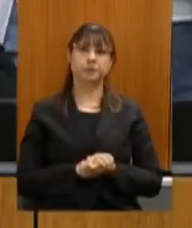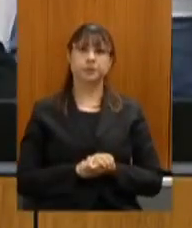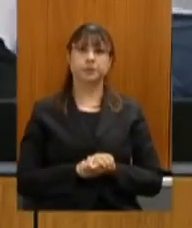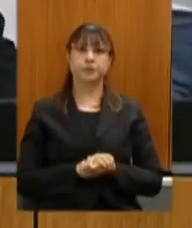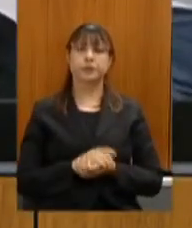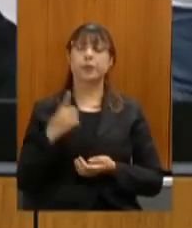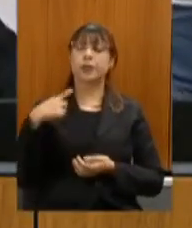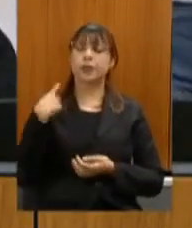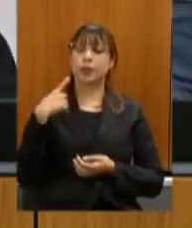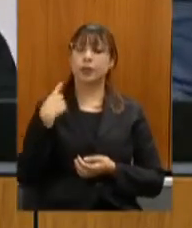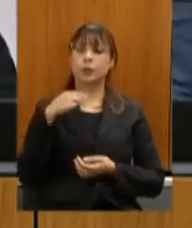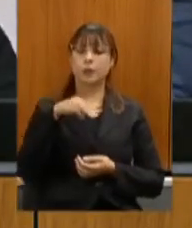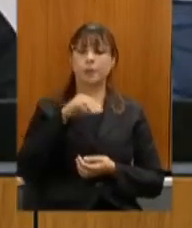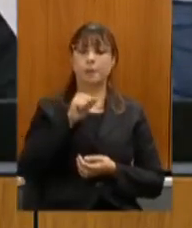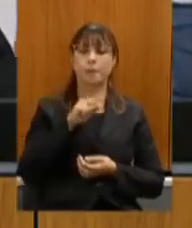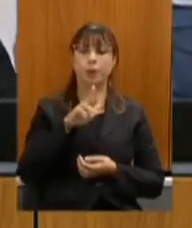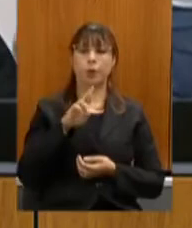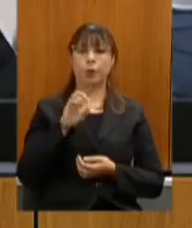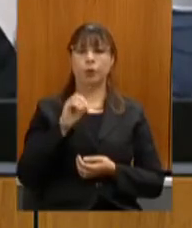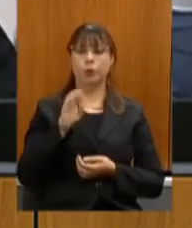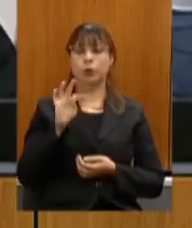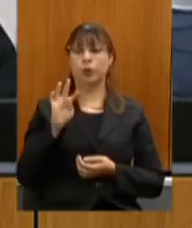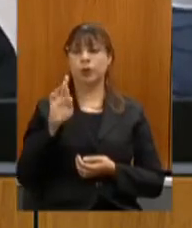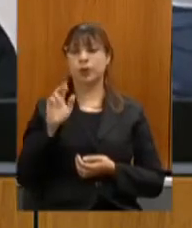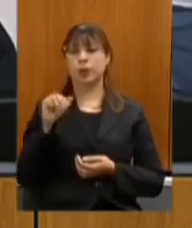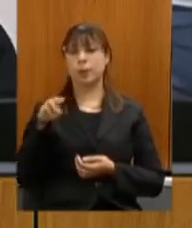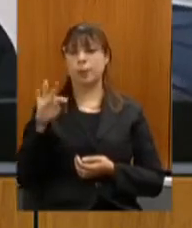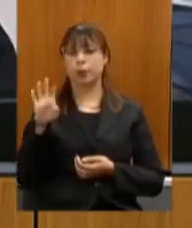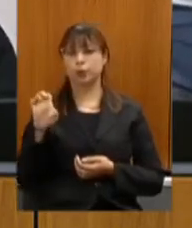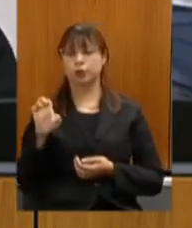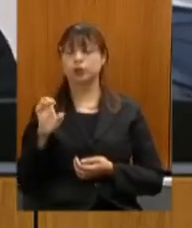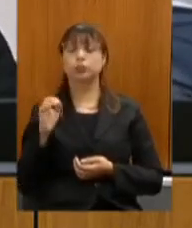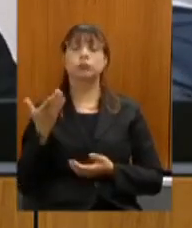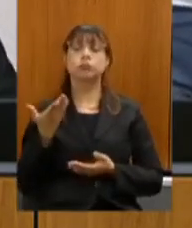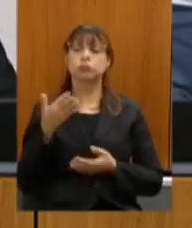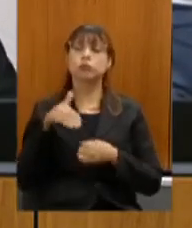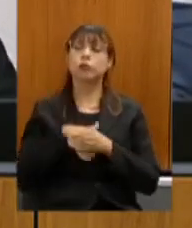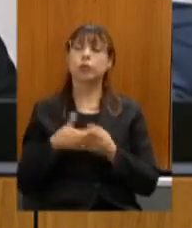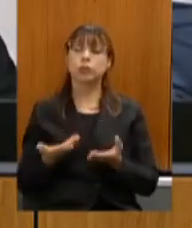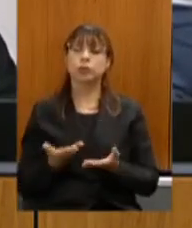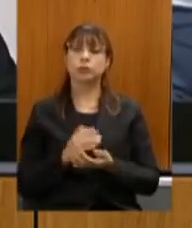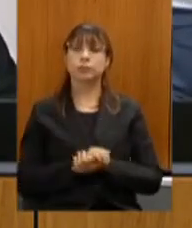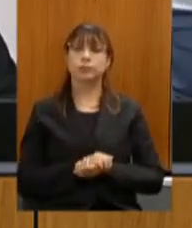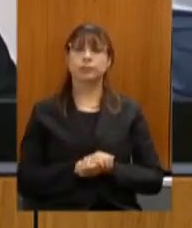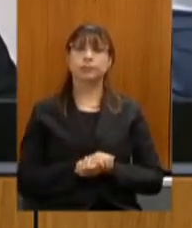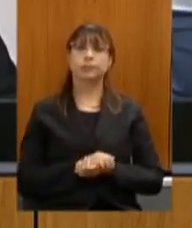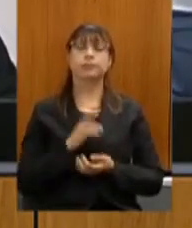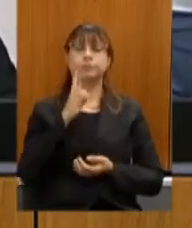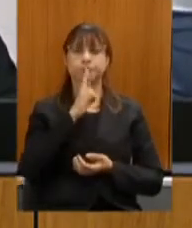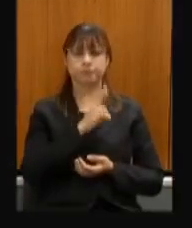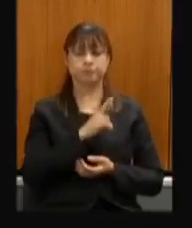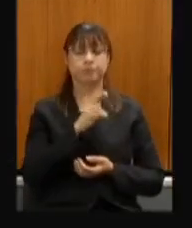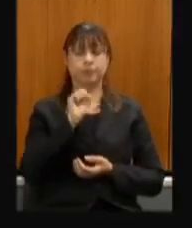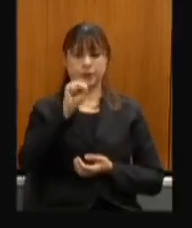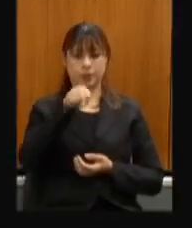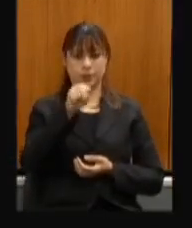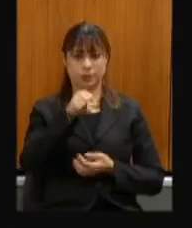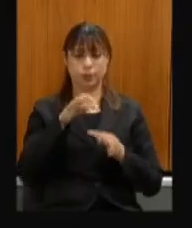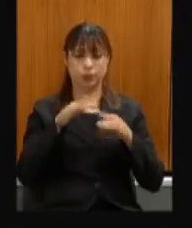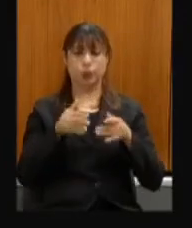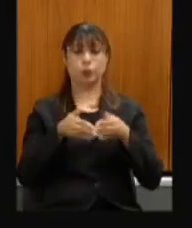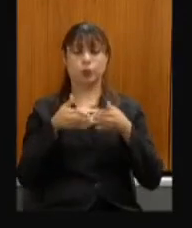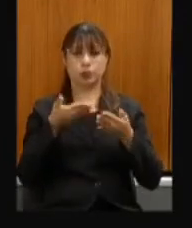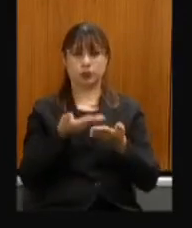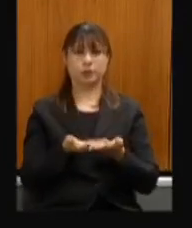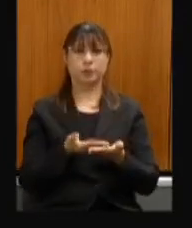deputado mauro tramonte como vota senhor presidente eu voto sim em todos os